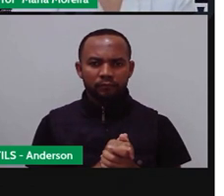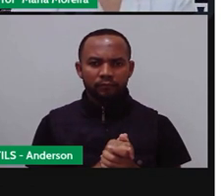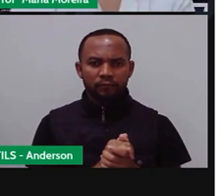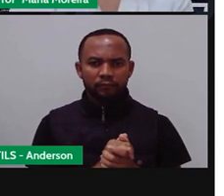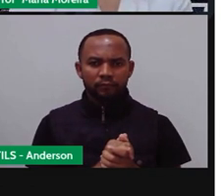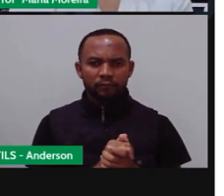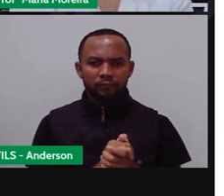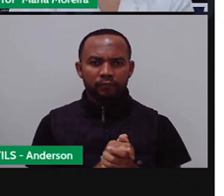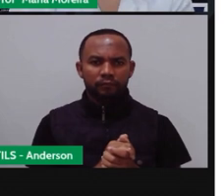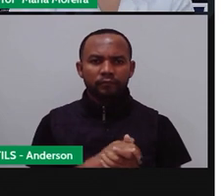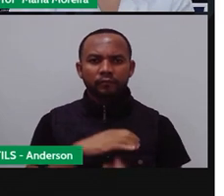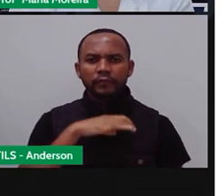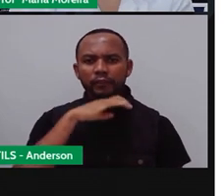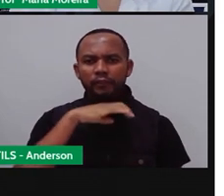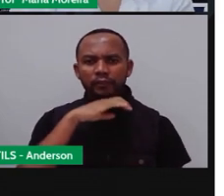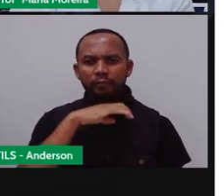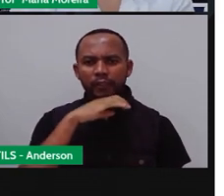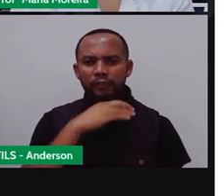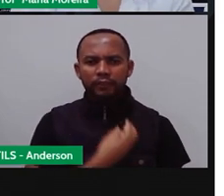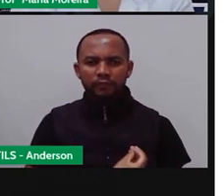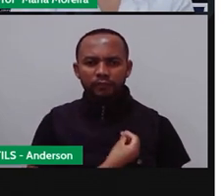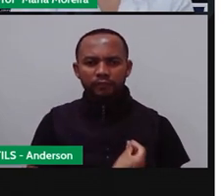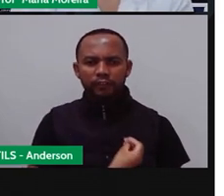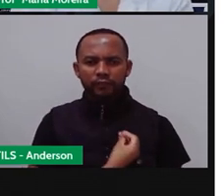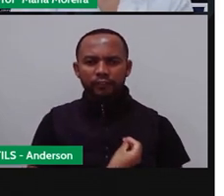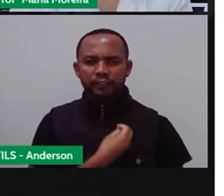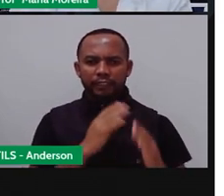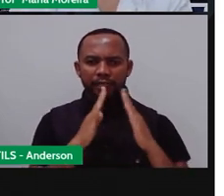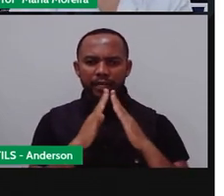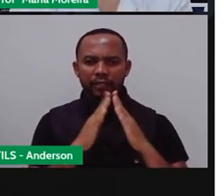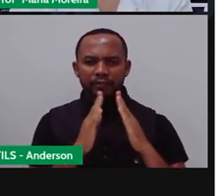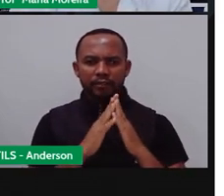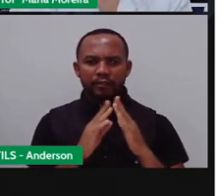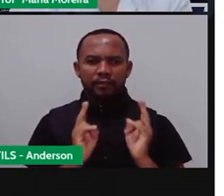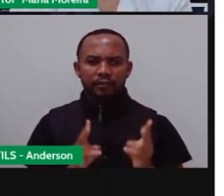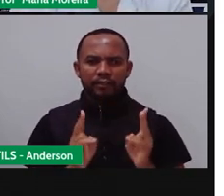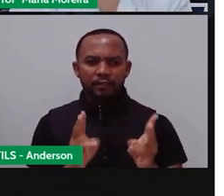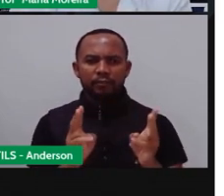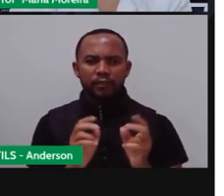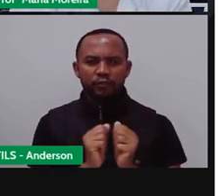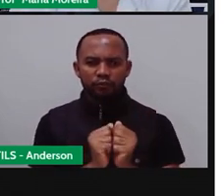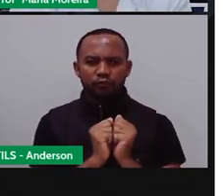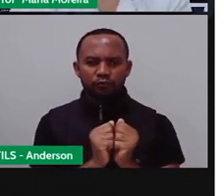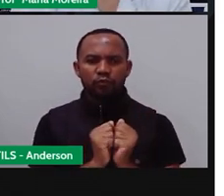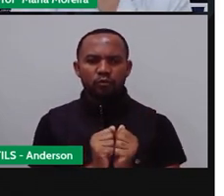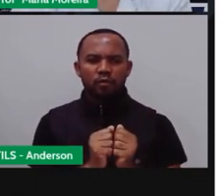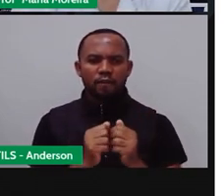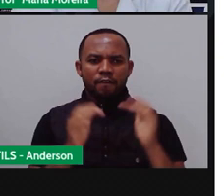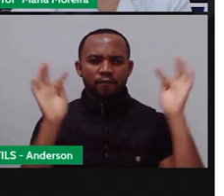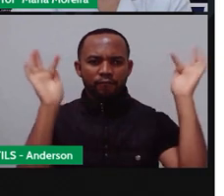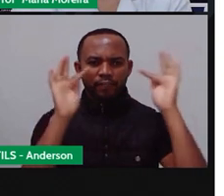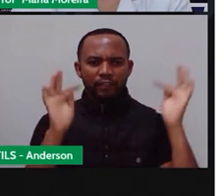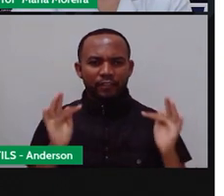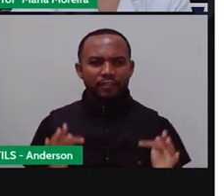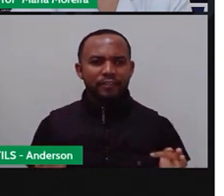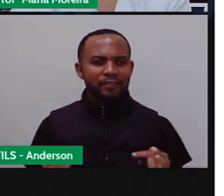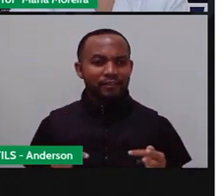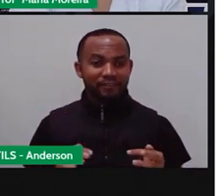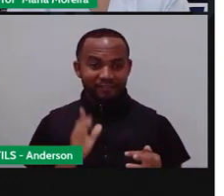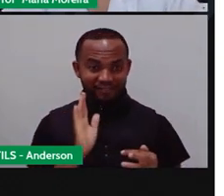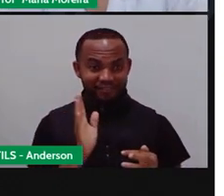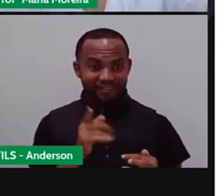Bom, os animais que vivem em nossas casas se acostumam com a nossa presença e sempre que chegamos, eles ficam alegres. Já perceberam isso?